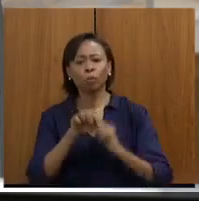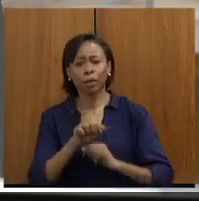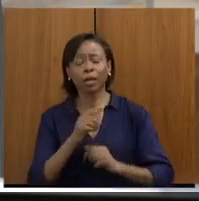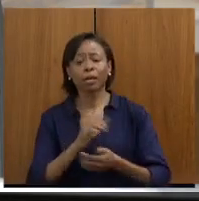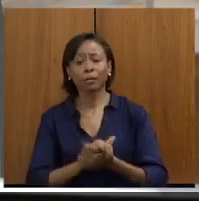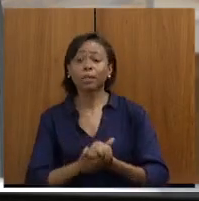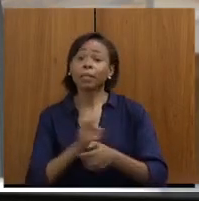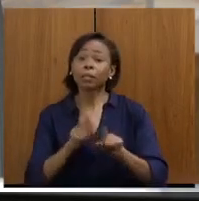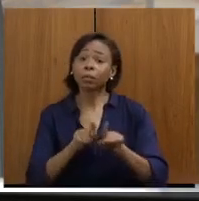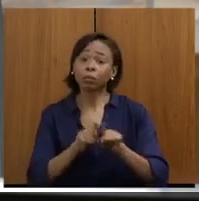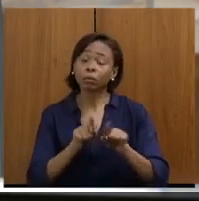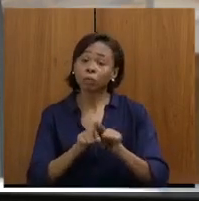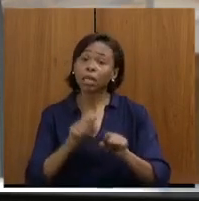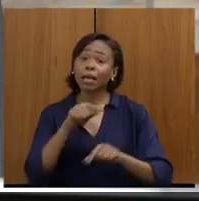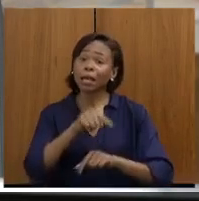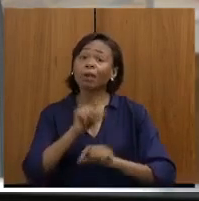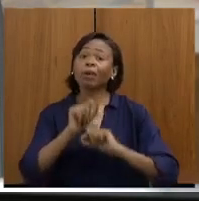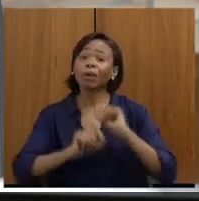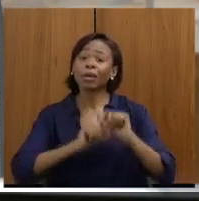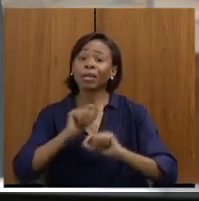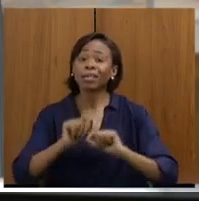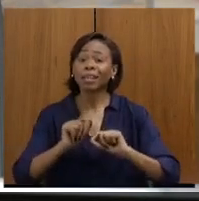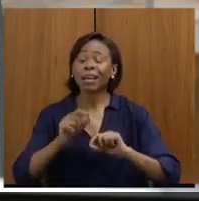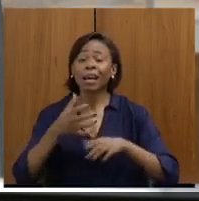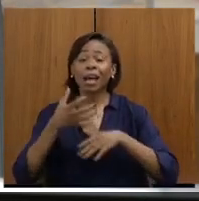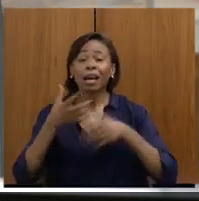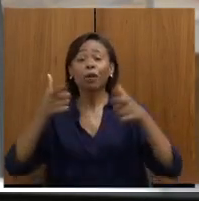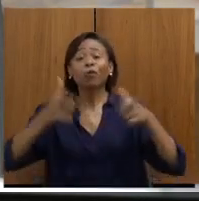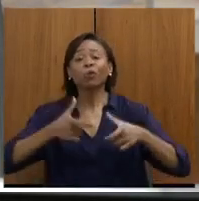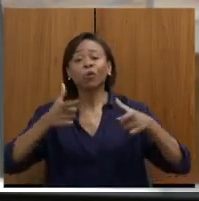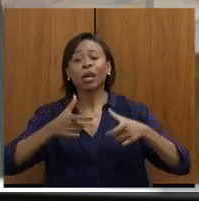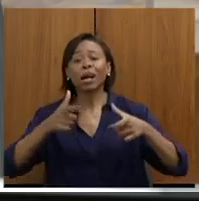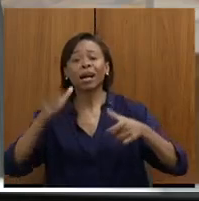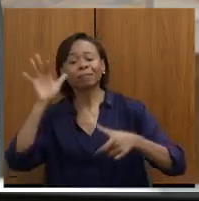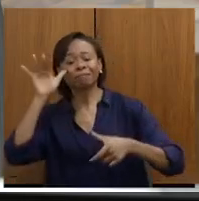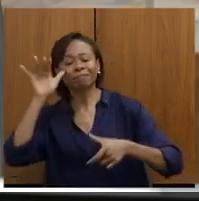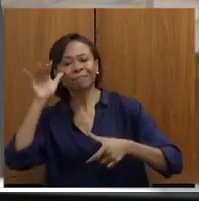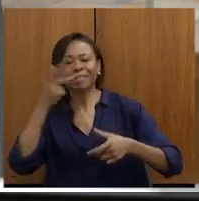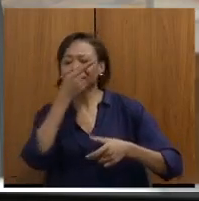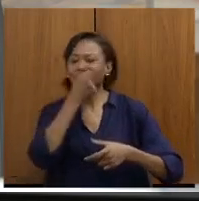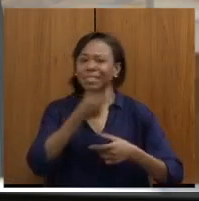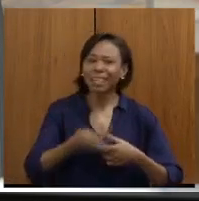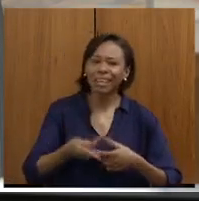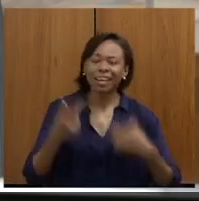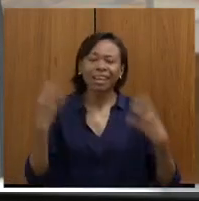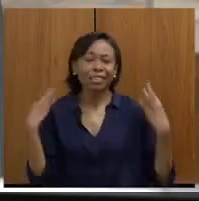como ponto turístico da região. E eu queria deixar